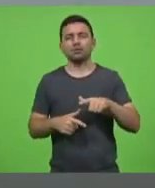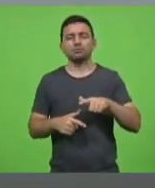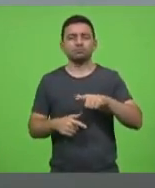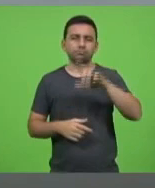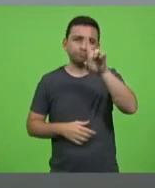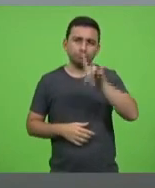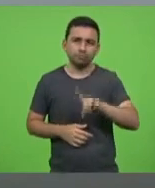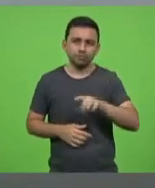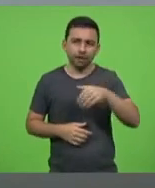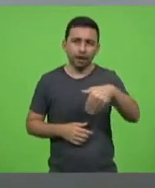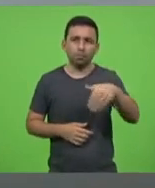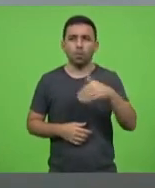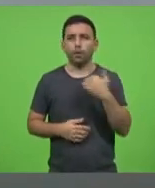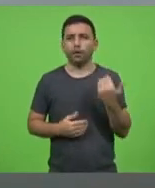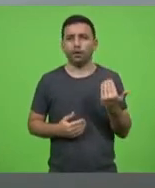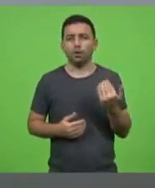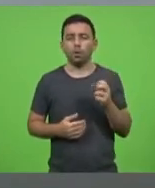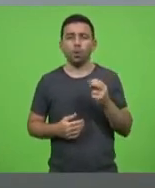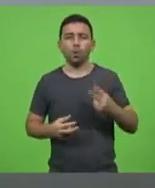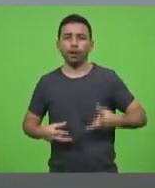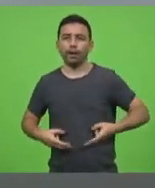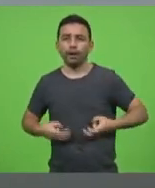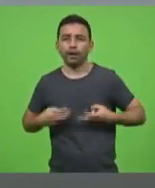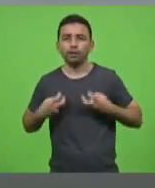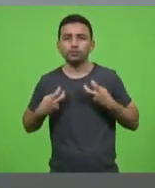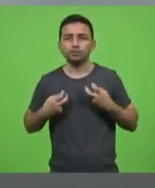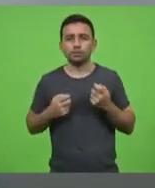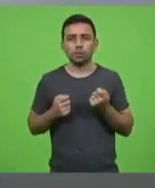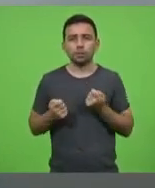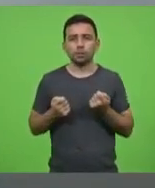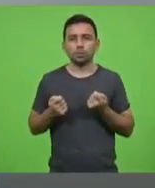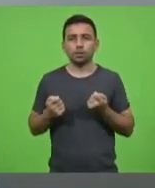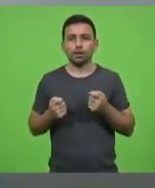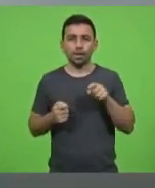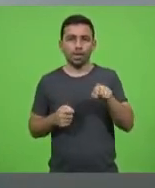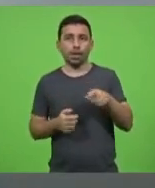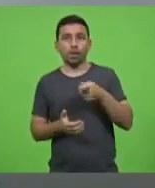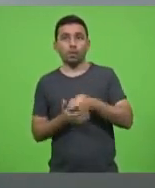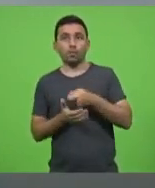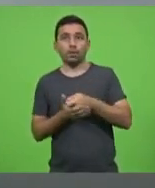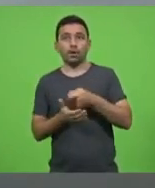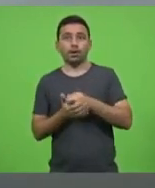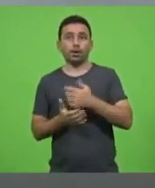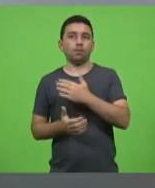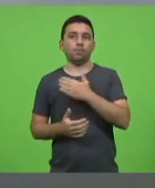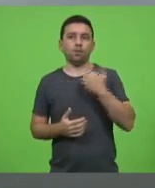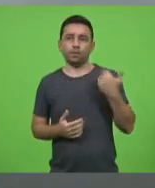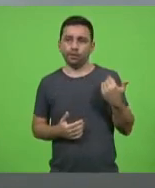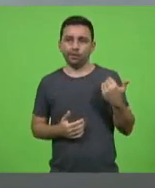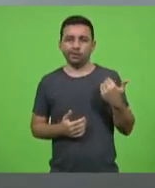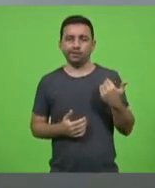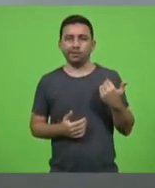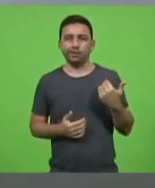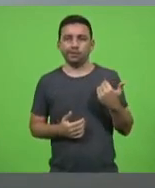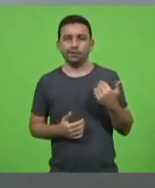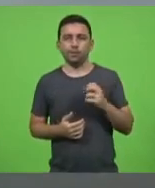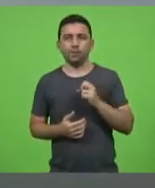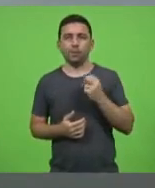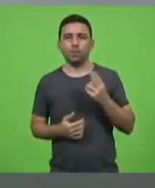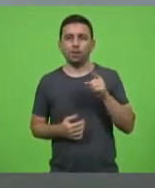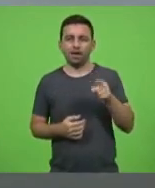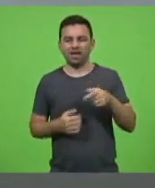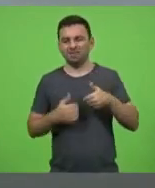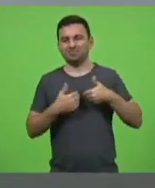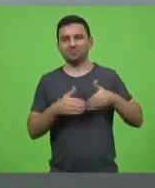ela tenha um câncer controlado que ela seja obrigada a morrer e seja considerada como descarte